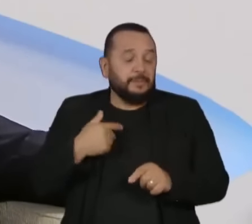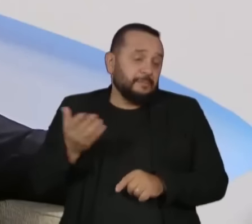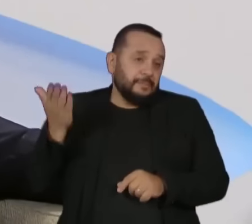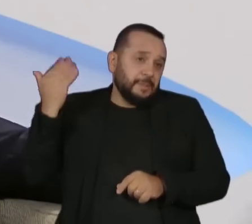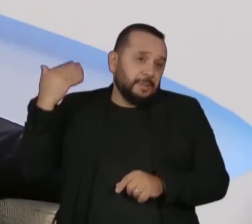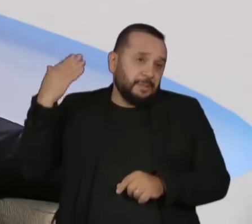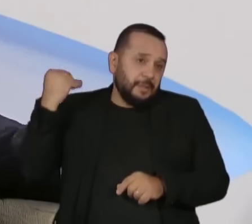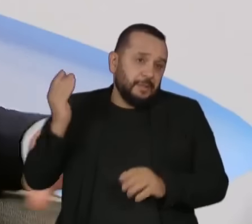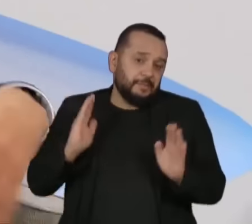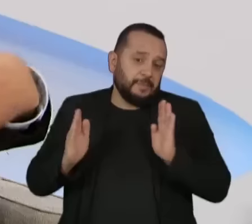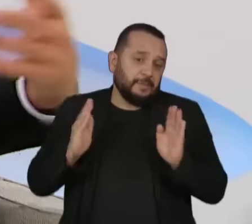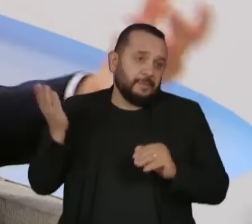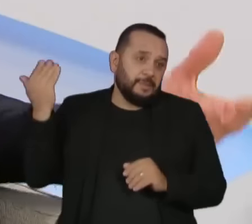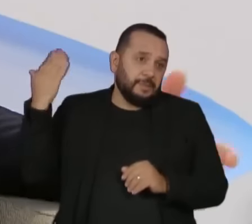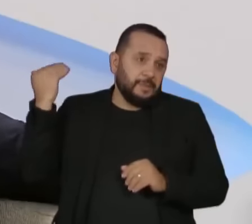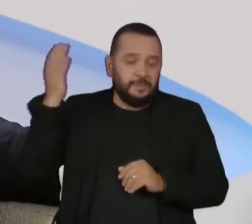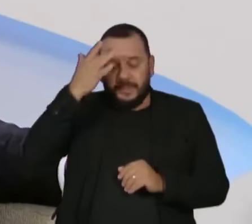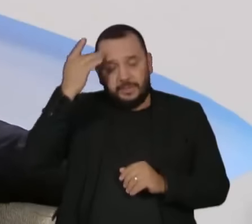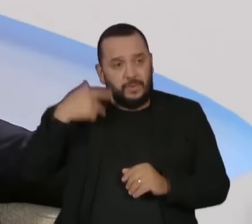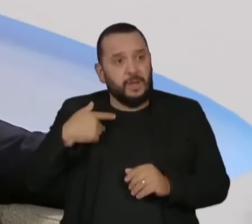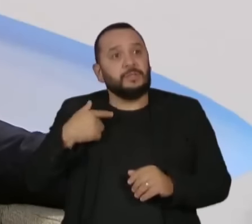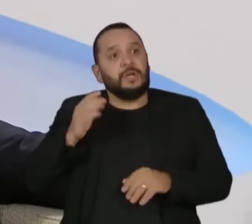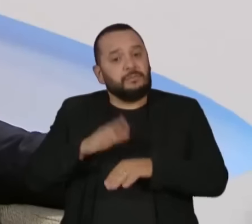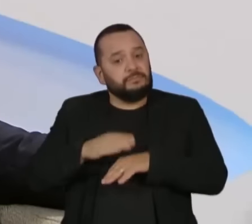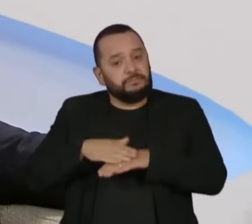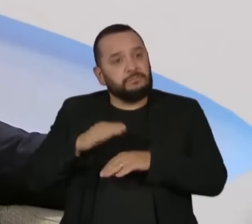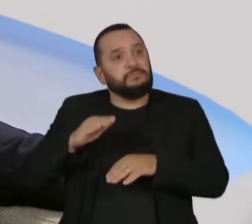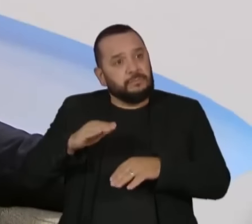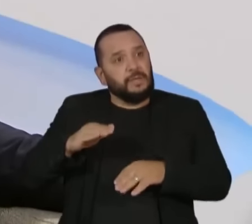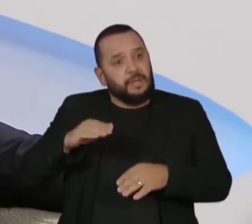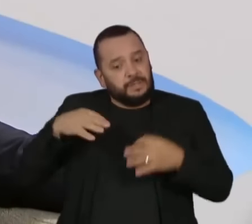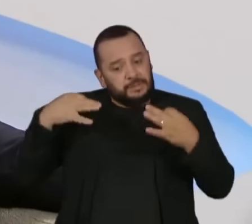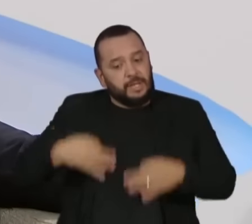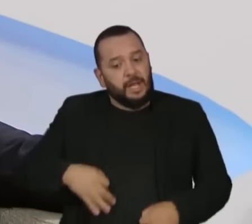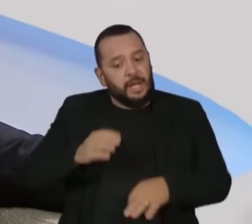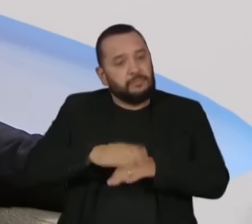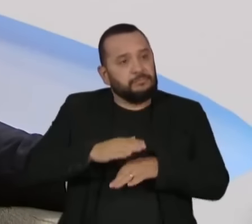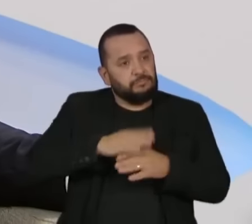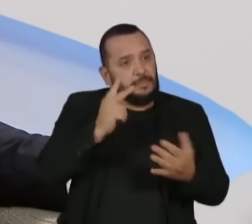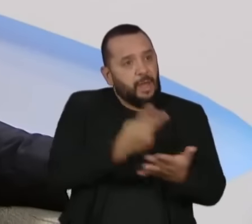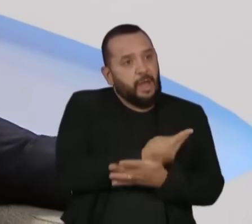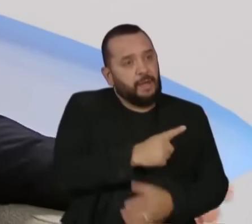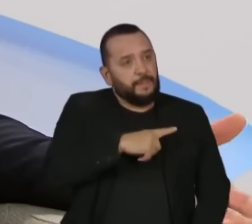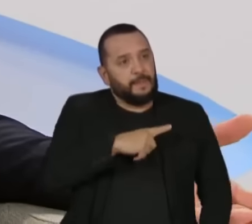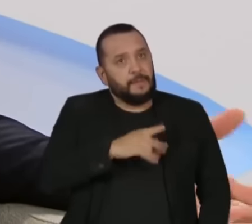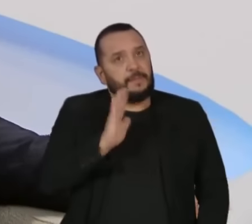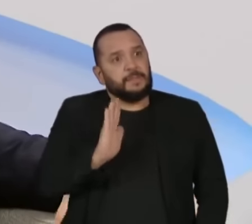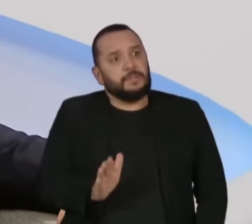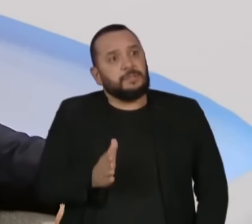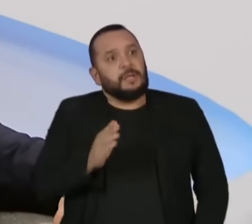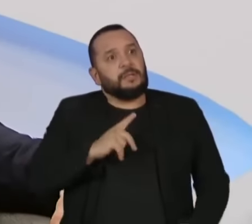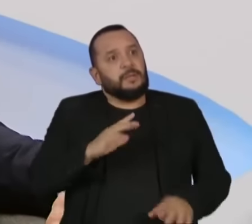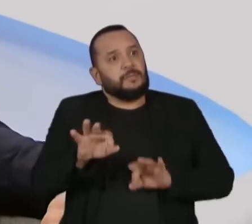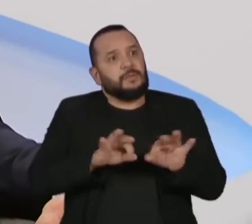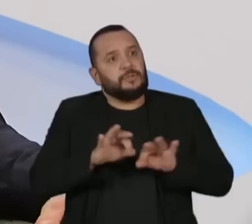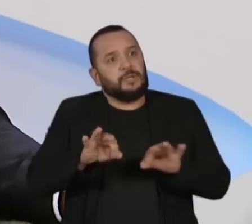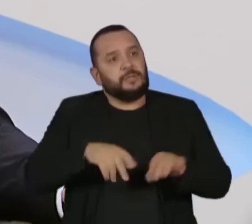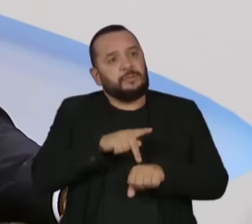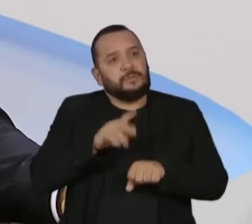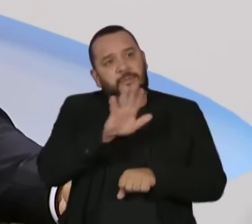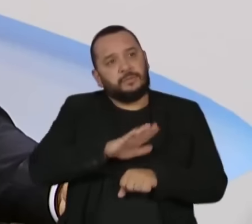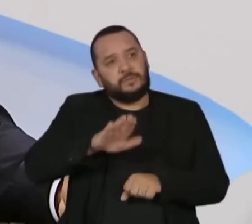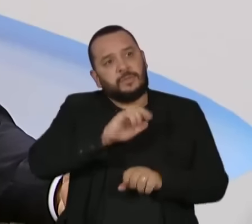Então, claro que pessoas acertam e erram na caminhada. Agora, vale lembrar que a gente tinha um projeto nacional, claro, que era o de Eduardo Campos,